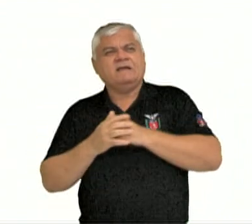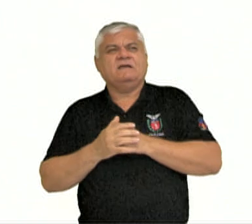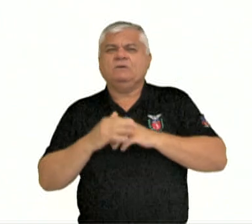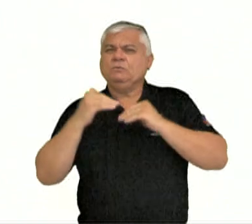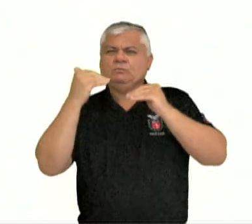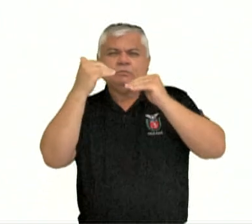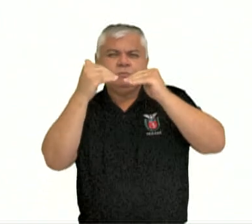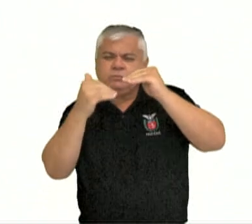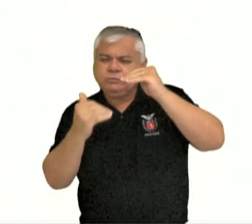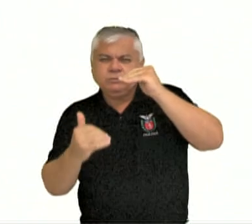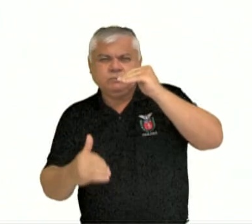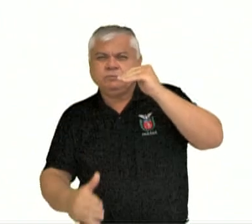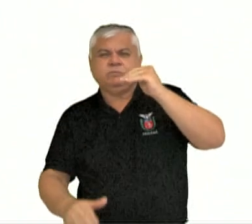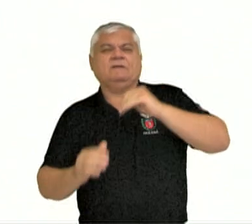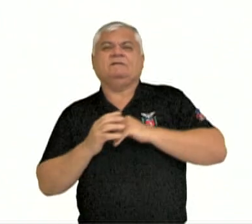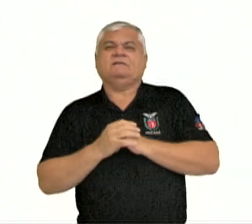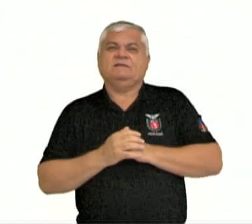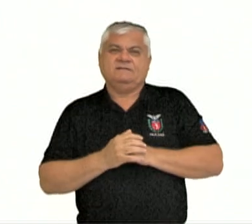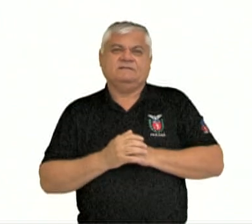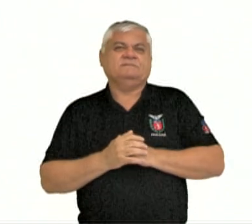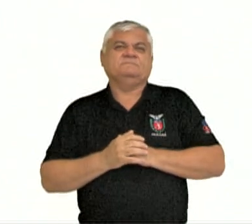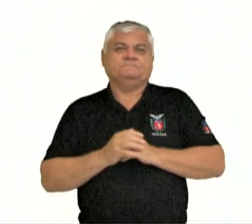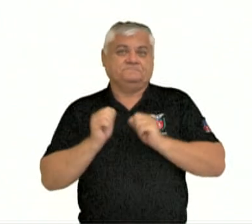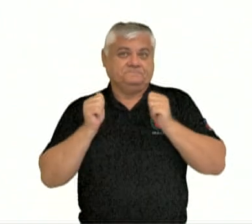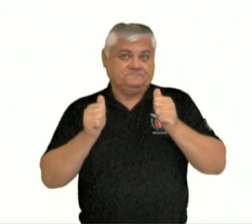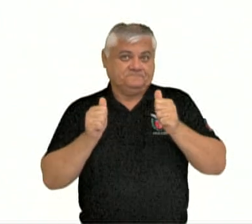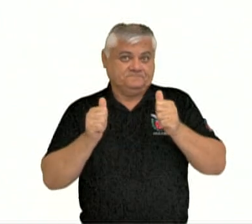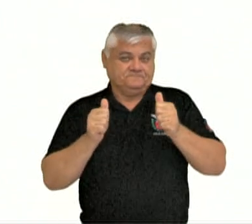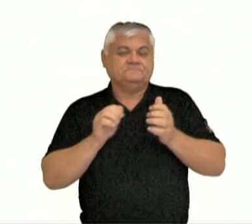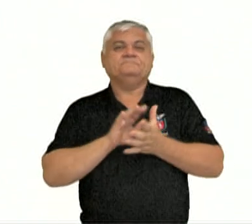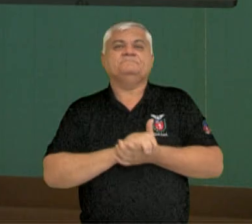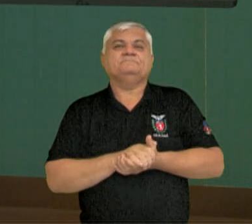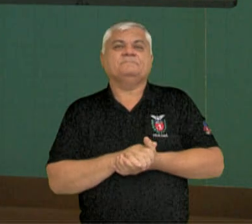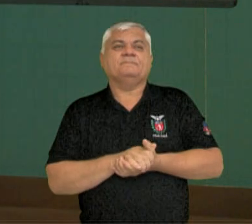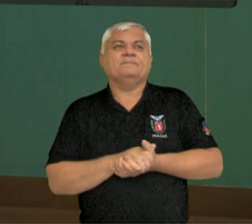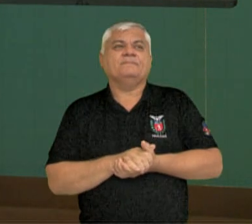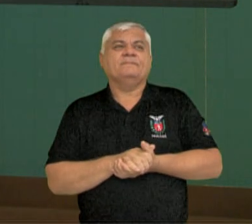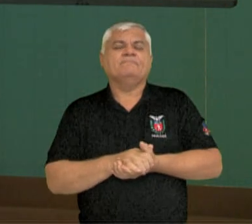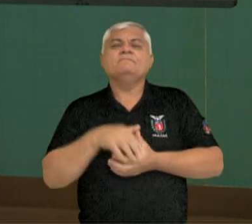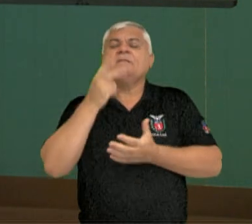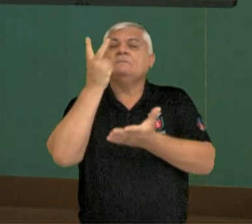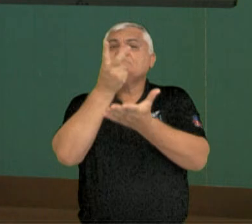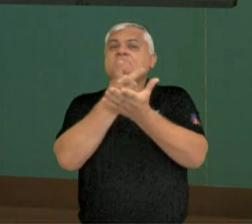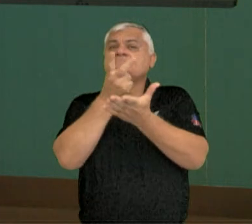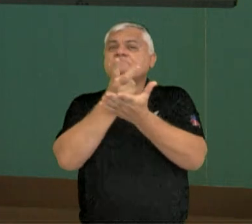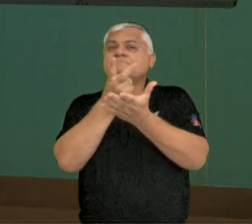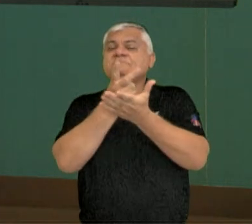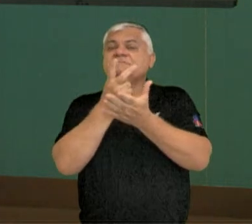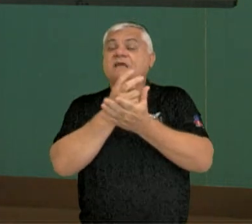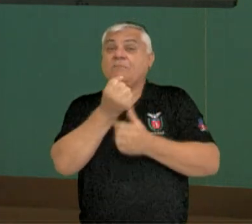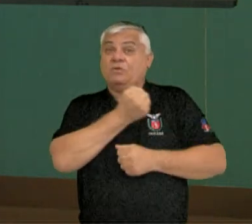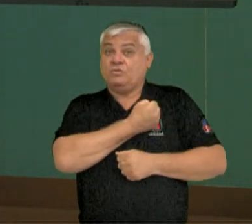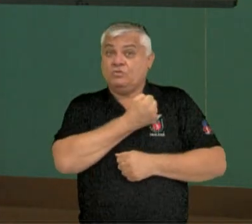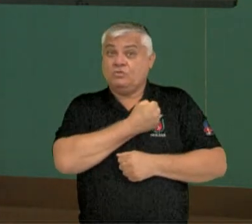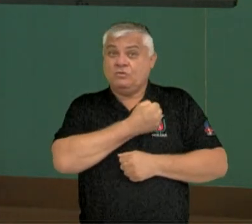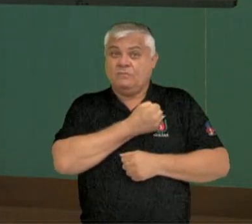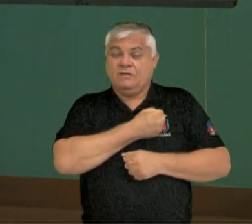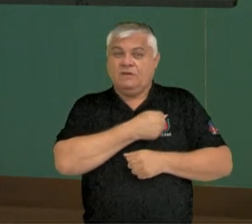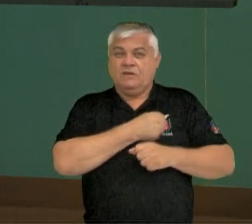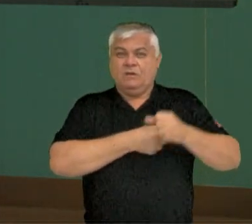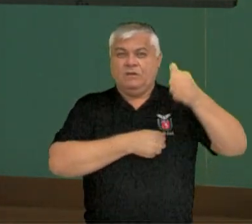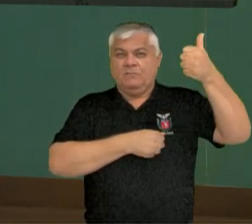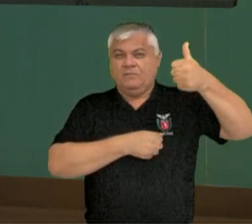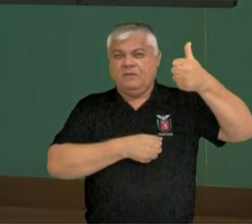seventieth e assim por diante. Tranquilo? Então, sempre para fazer os números ordinais em